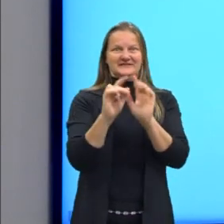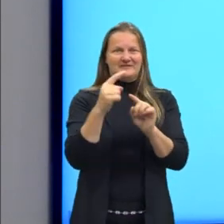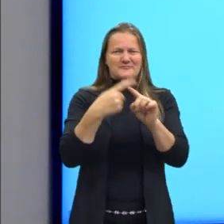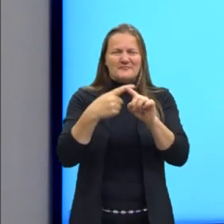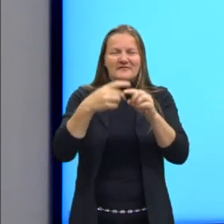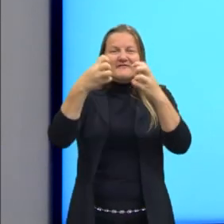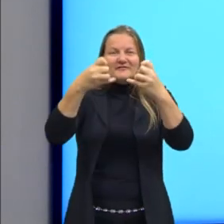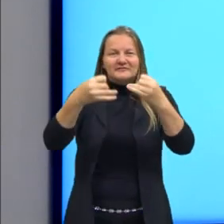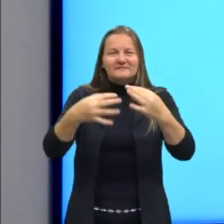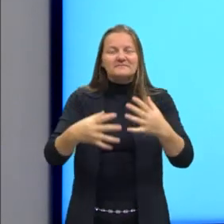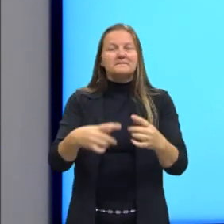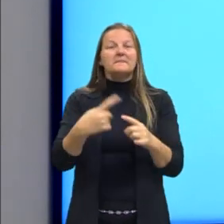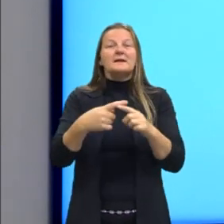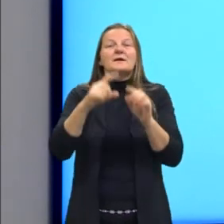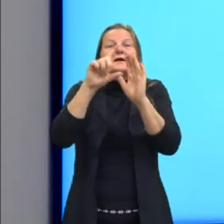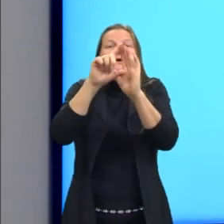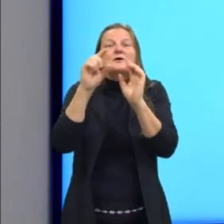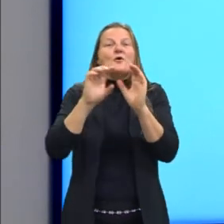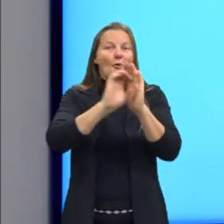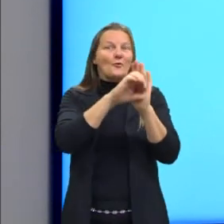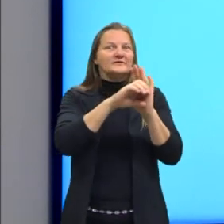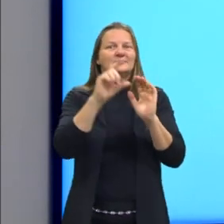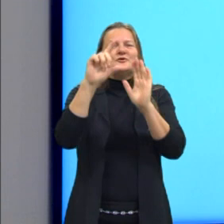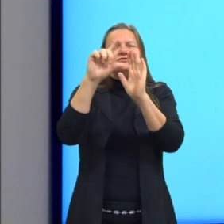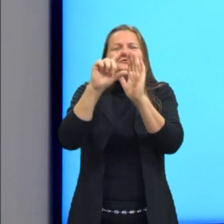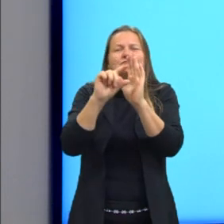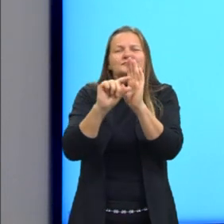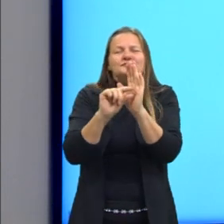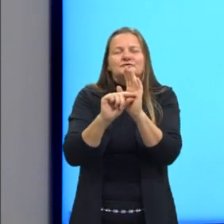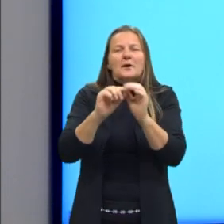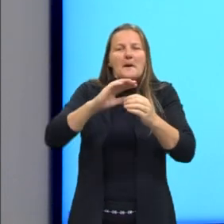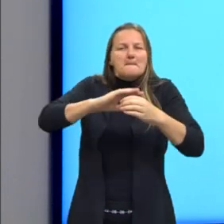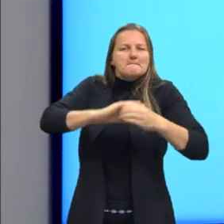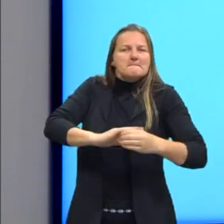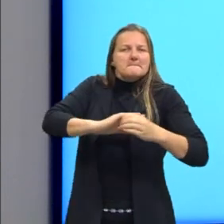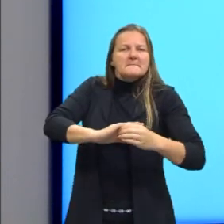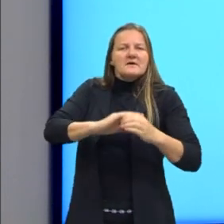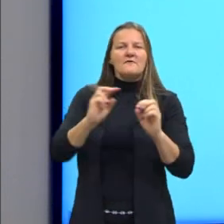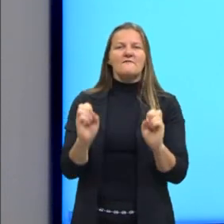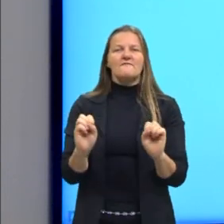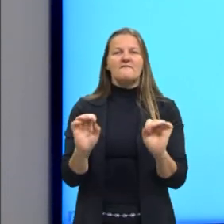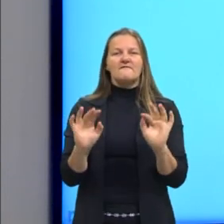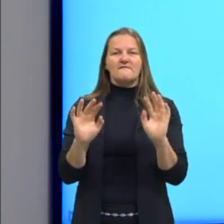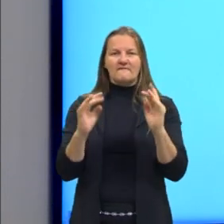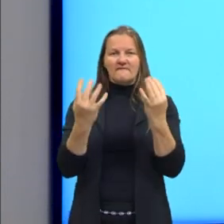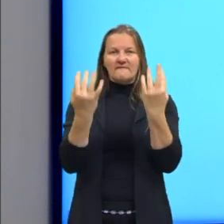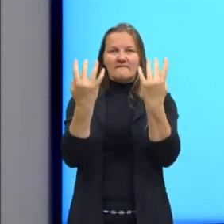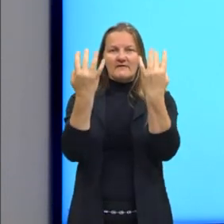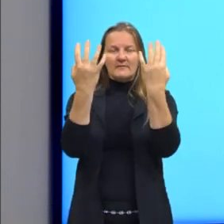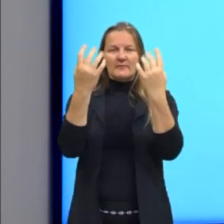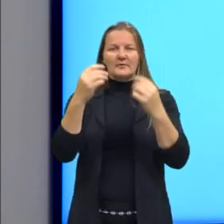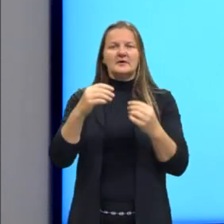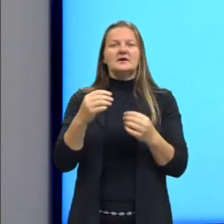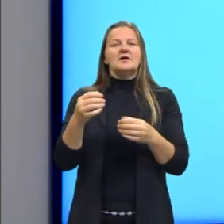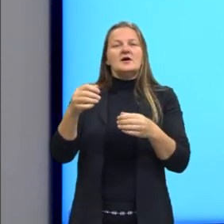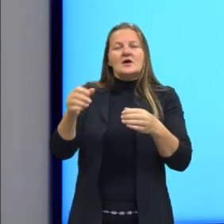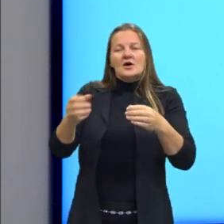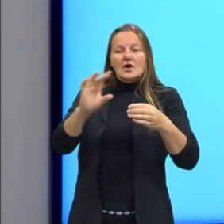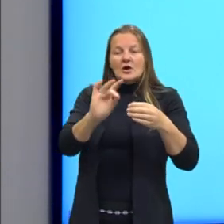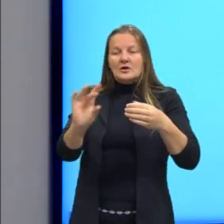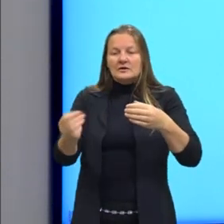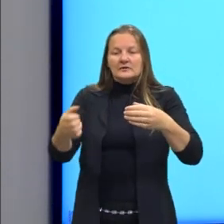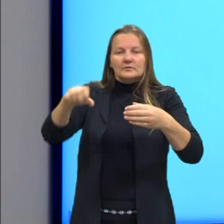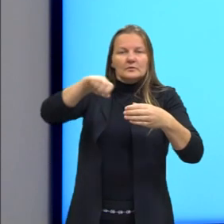tonoscopia é a diminuição da pressão de vapor de um líquido quando um soluto não volátil é adicionado a